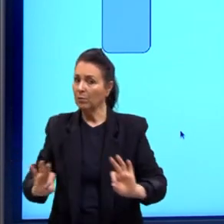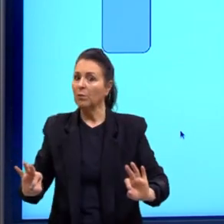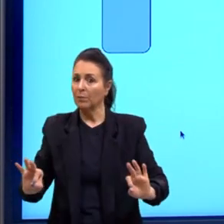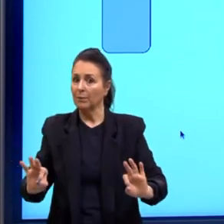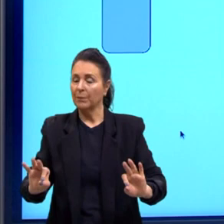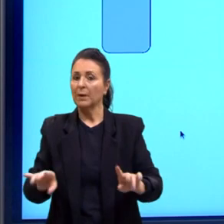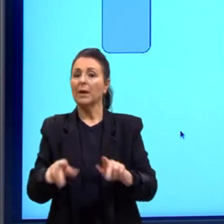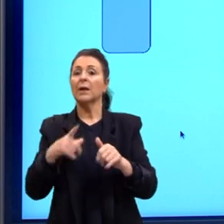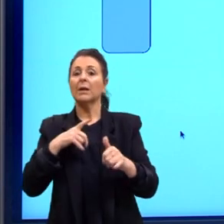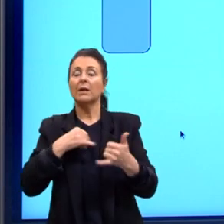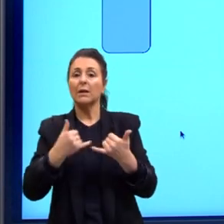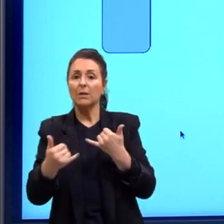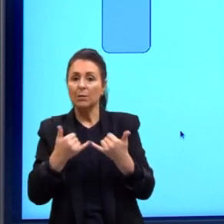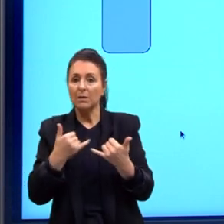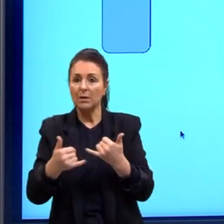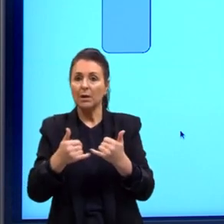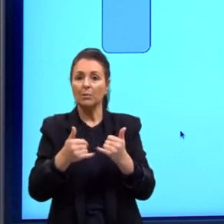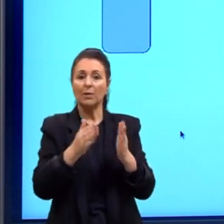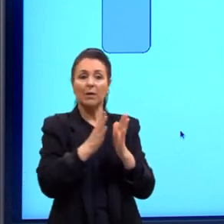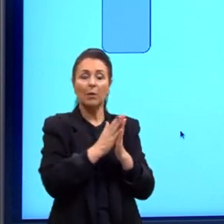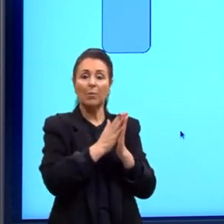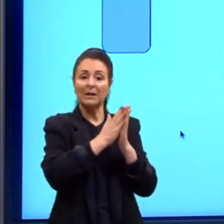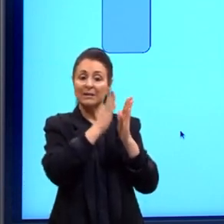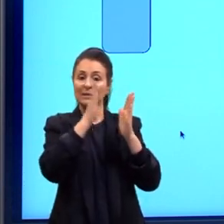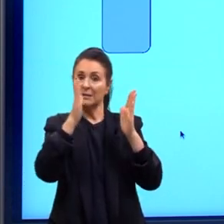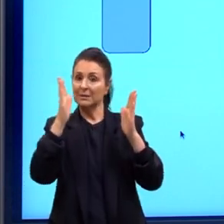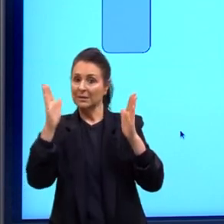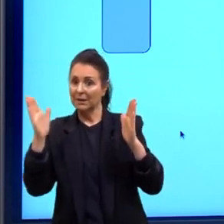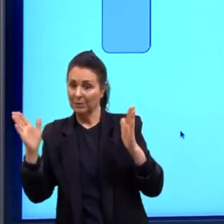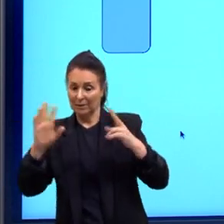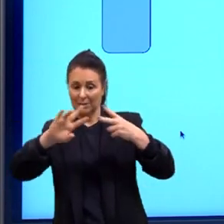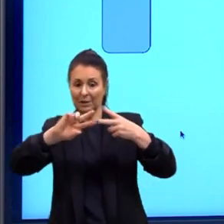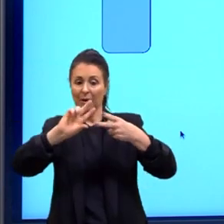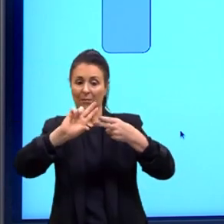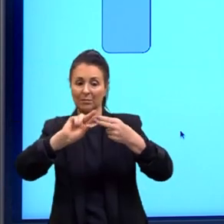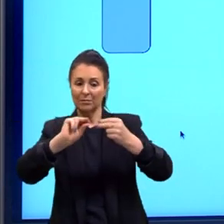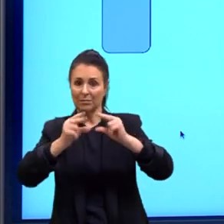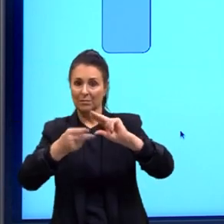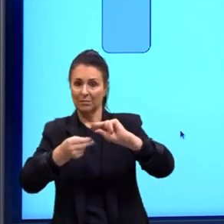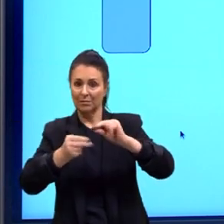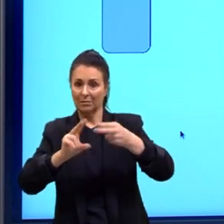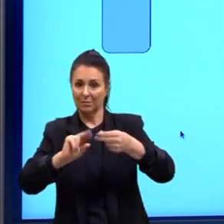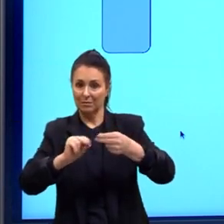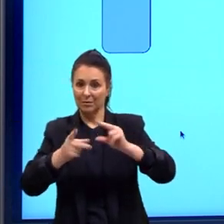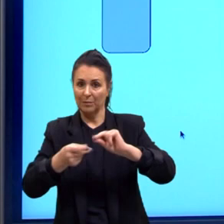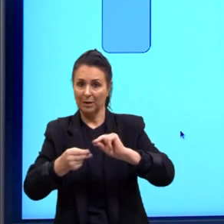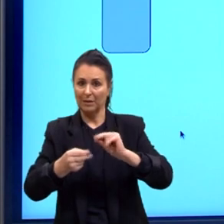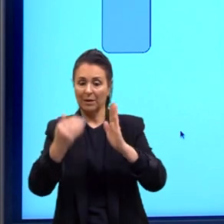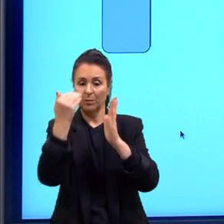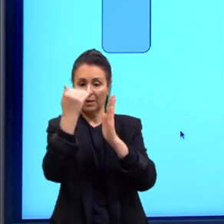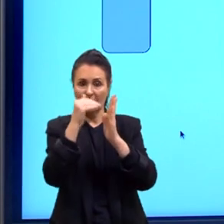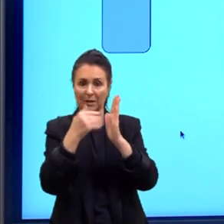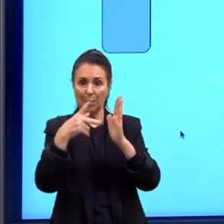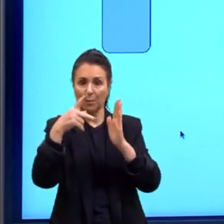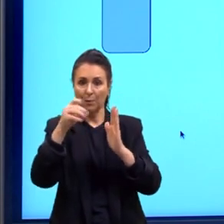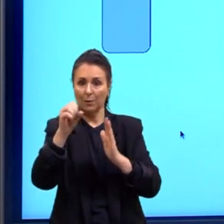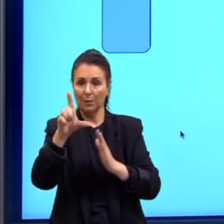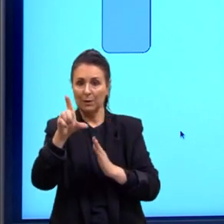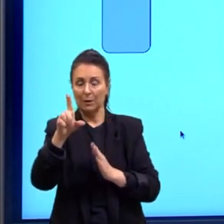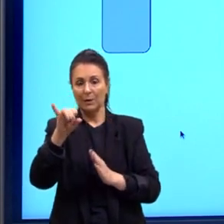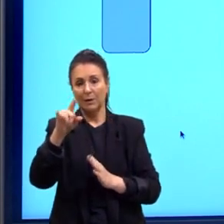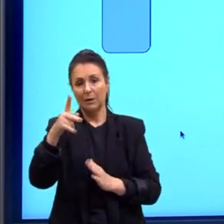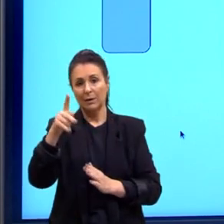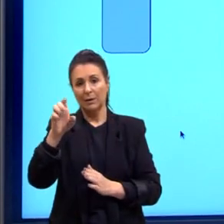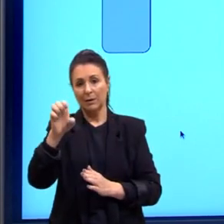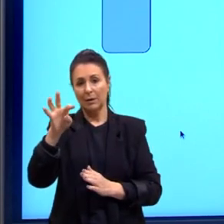exemplo de uma sequência nucleotídica, uma cadeia polipeptídica, A, representado